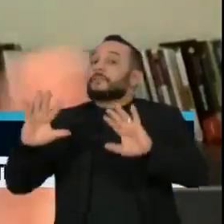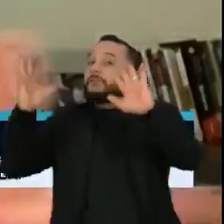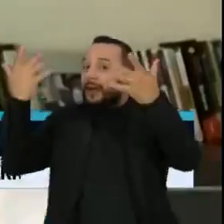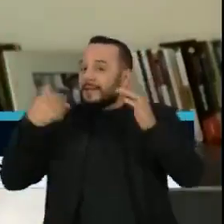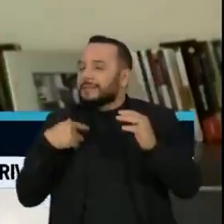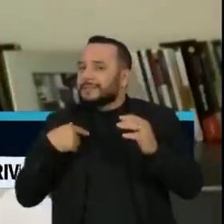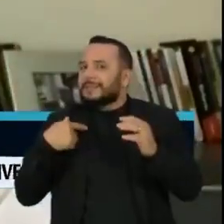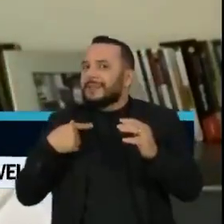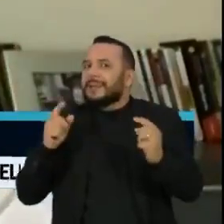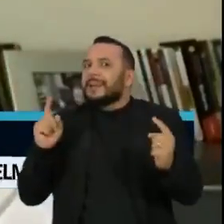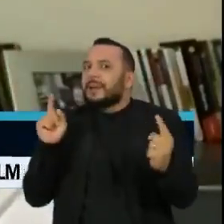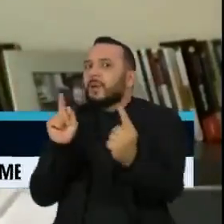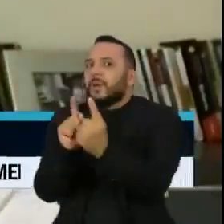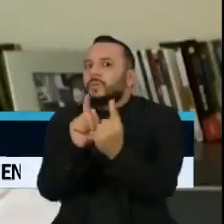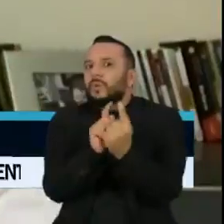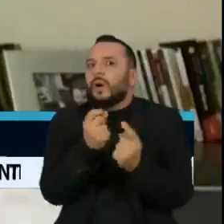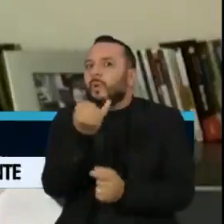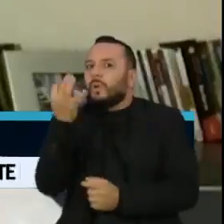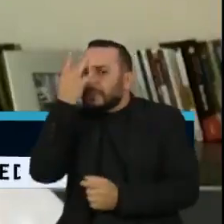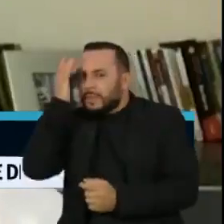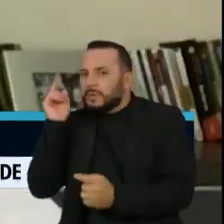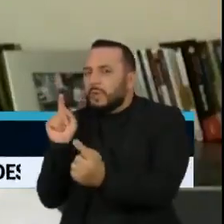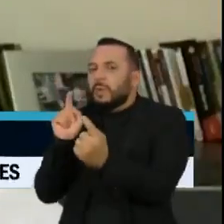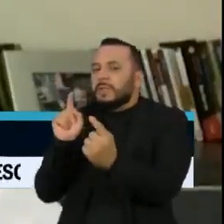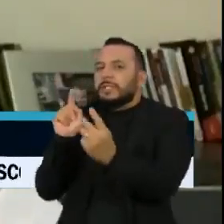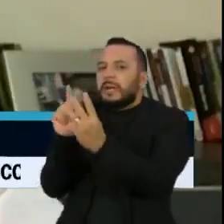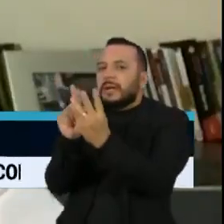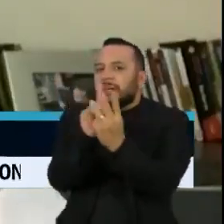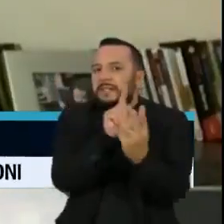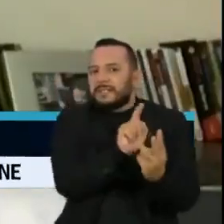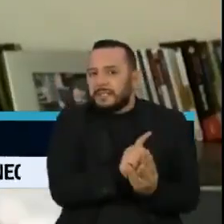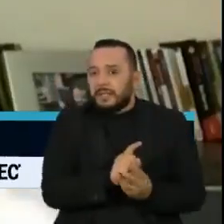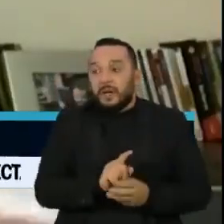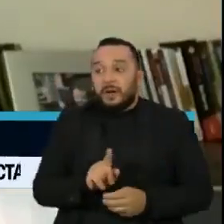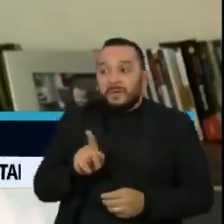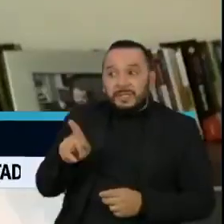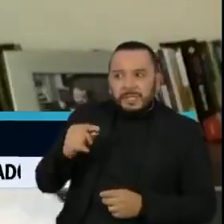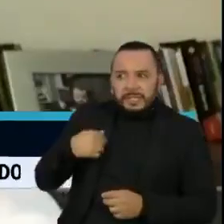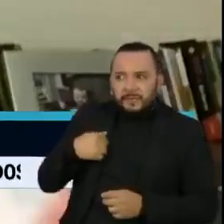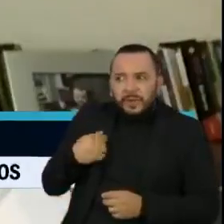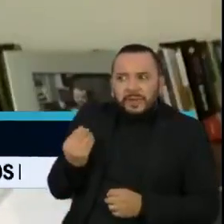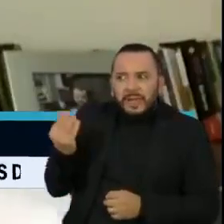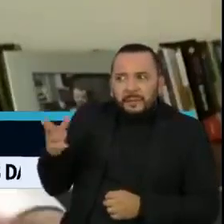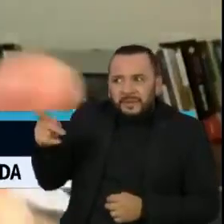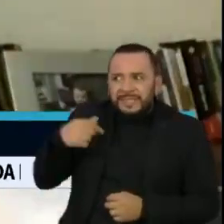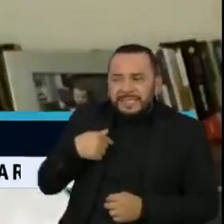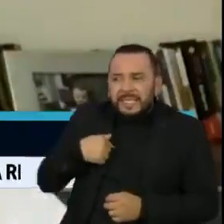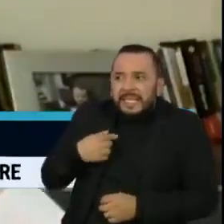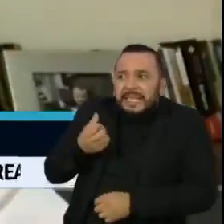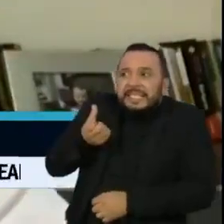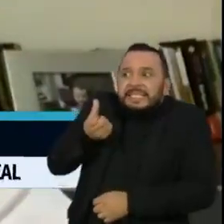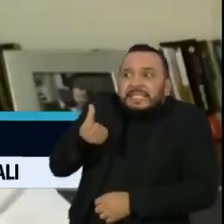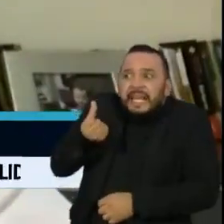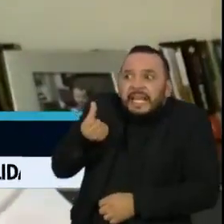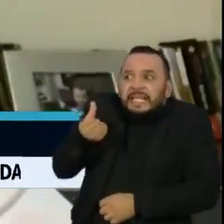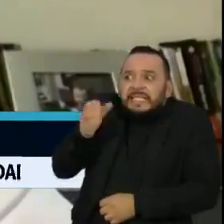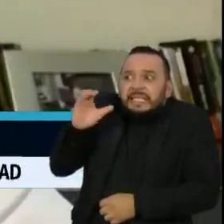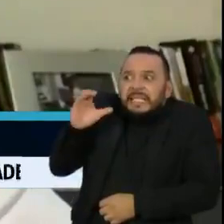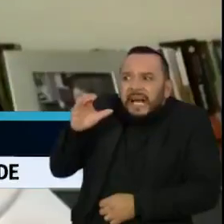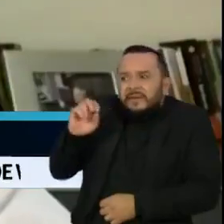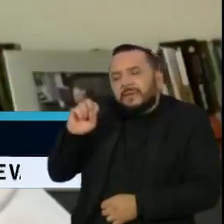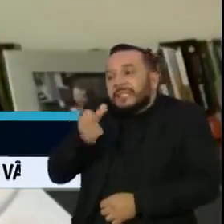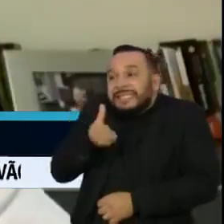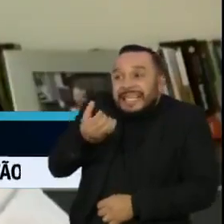lá com algumas pessoas e tentaram dar para ele 0,6 centavos, sei lá quanto, por dose. Você já ouviu 60